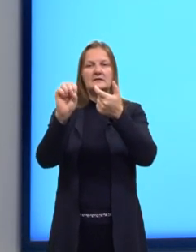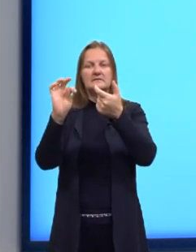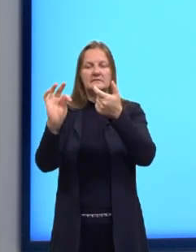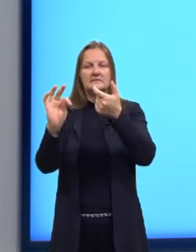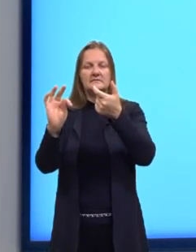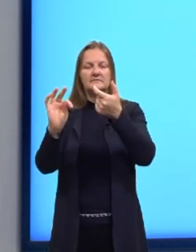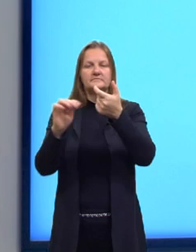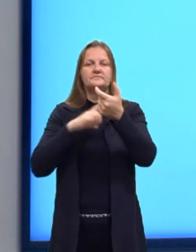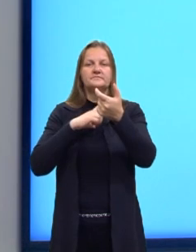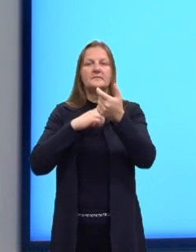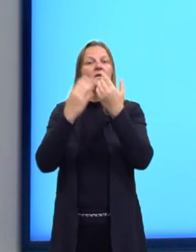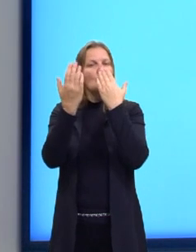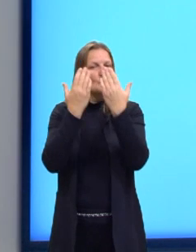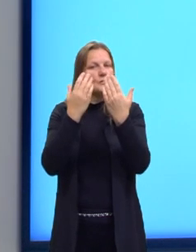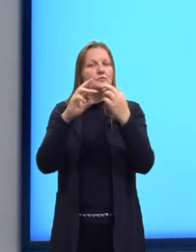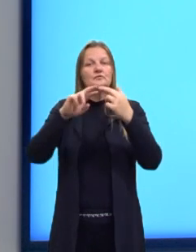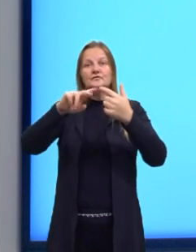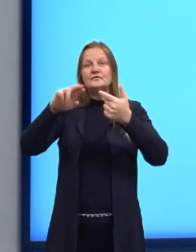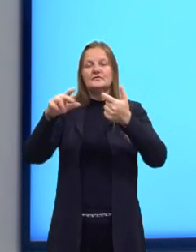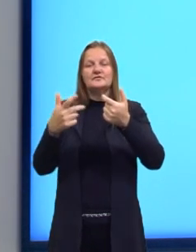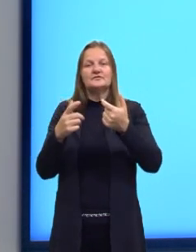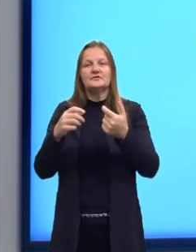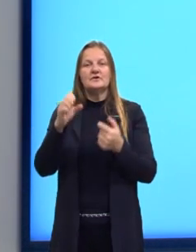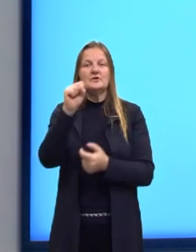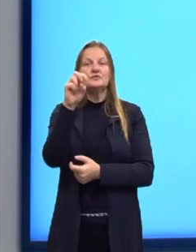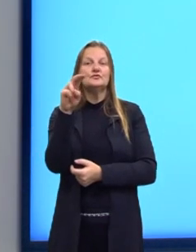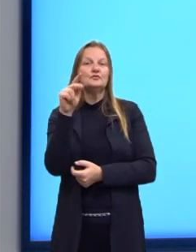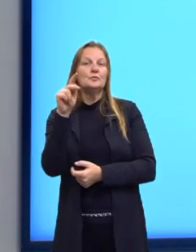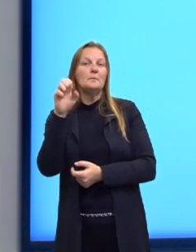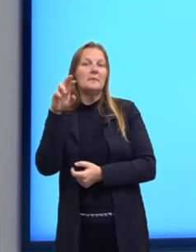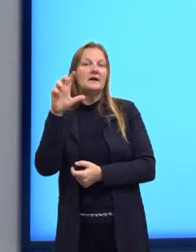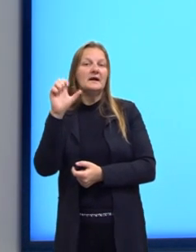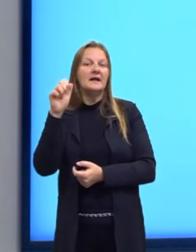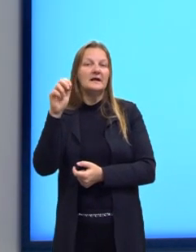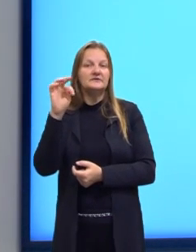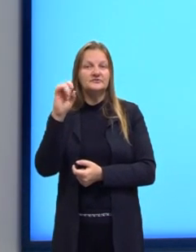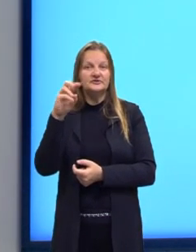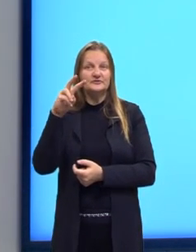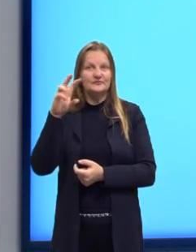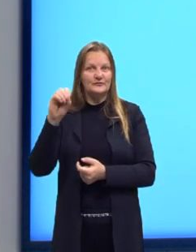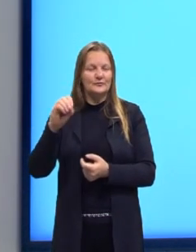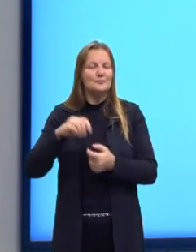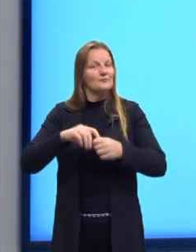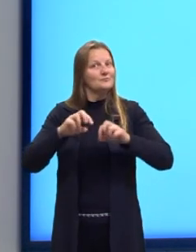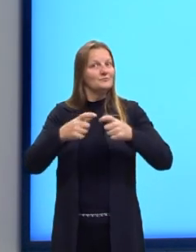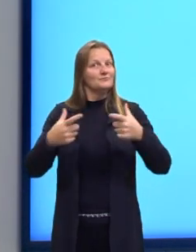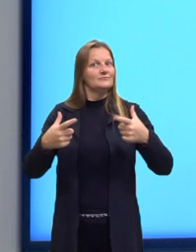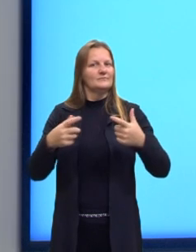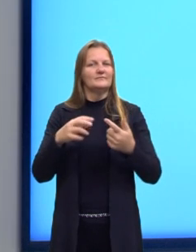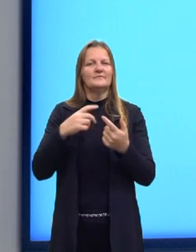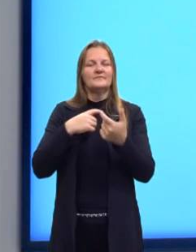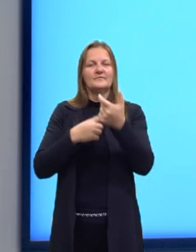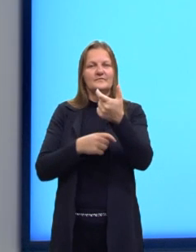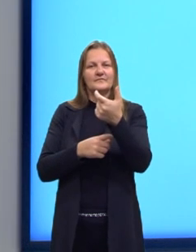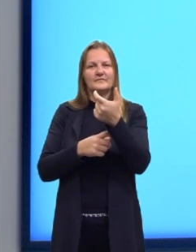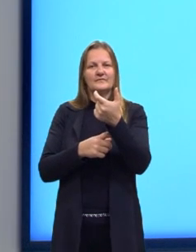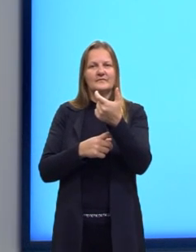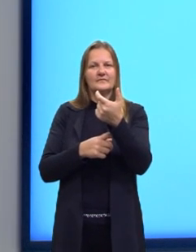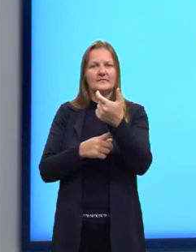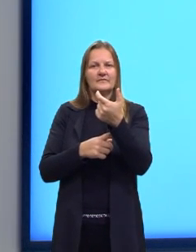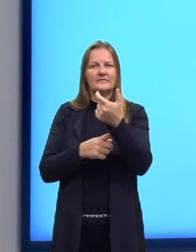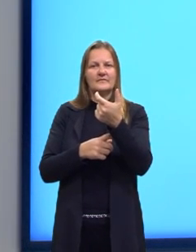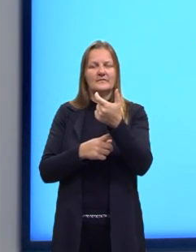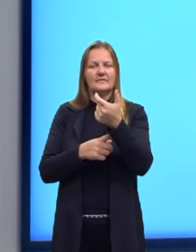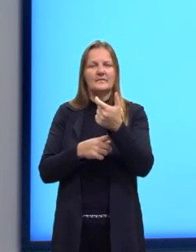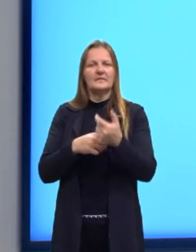Se ele tem um the most na frente, o adjetivo ou the least, mais o adjetivo, ele